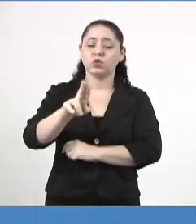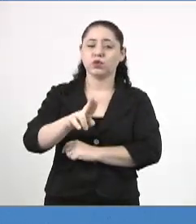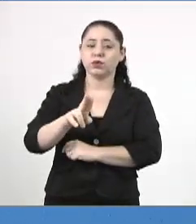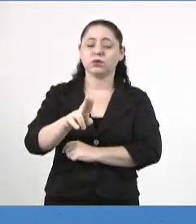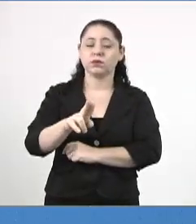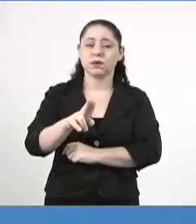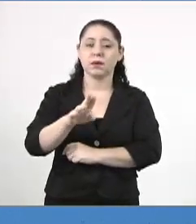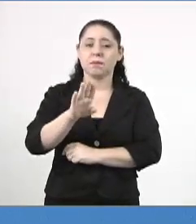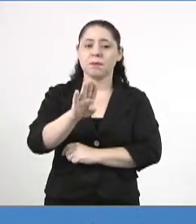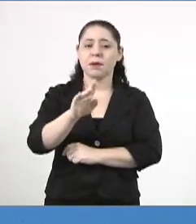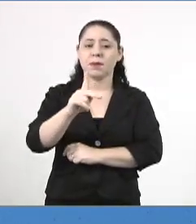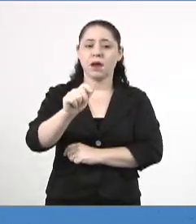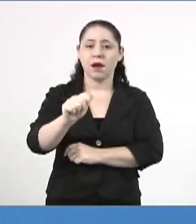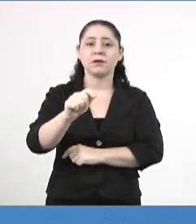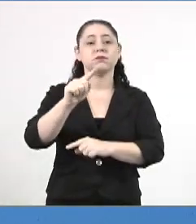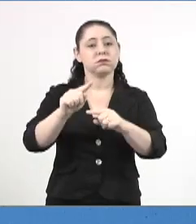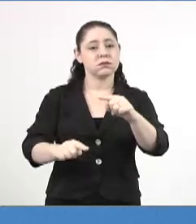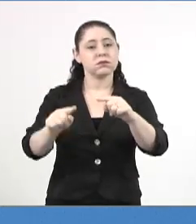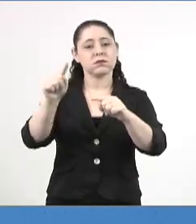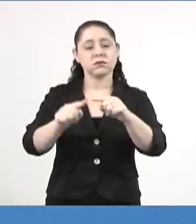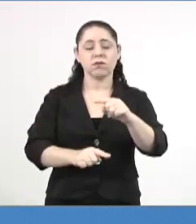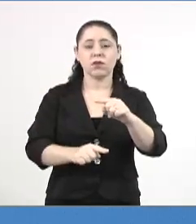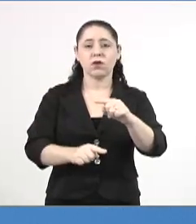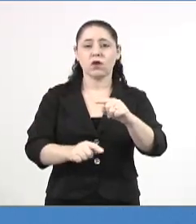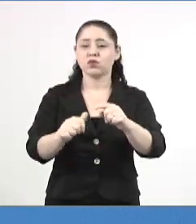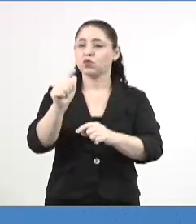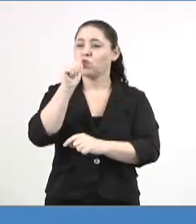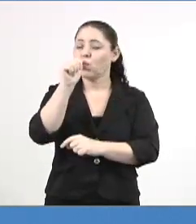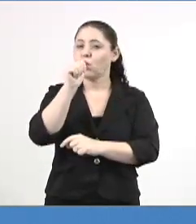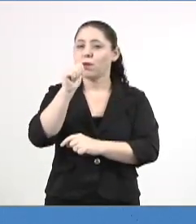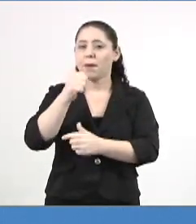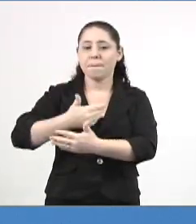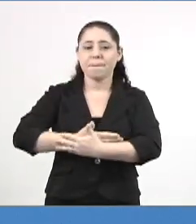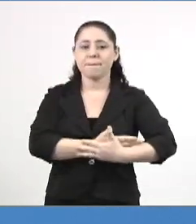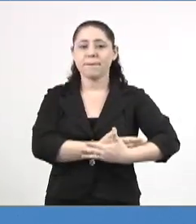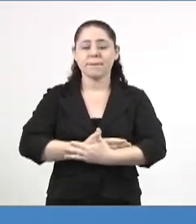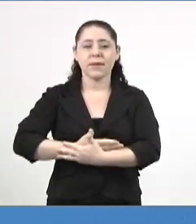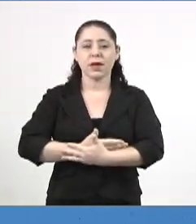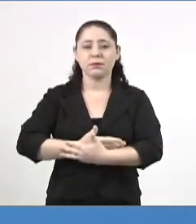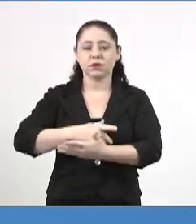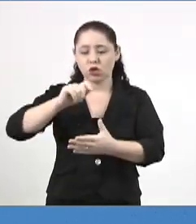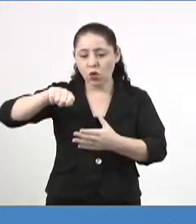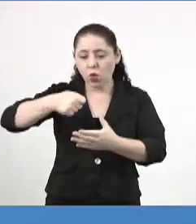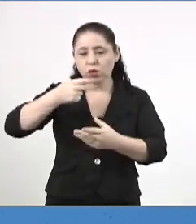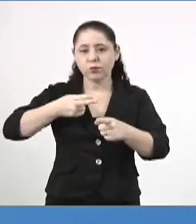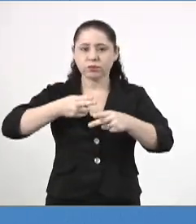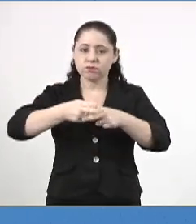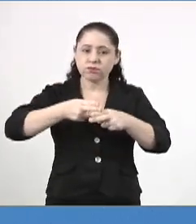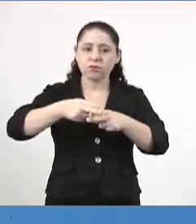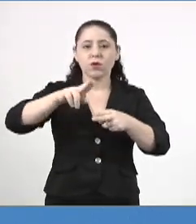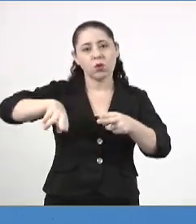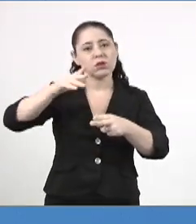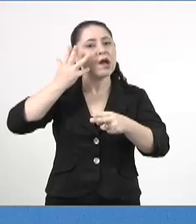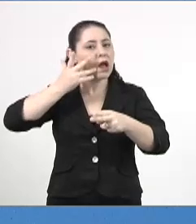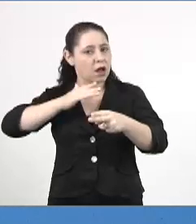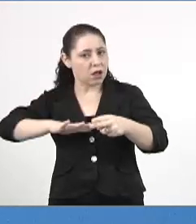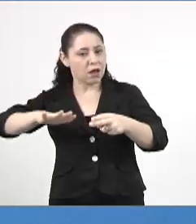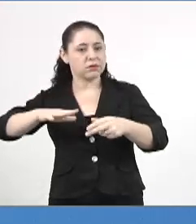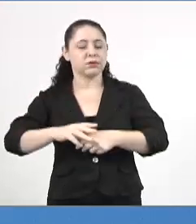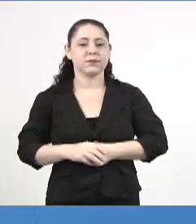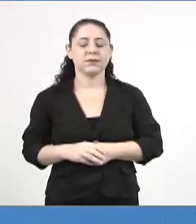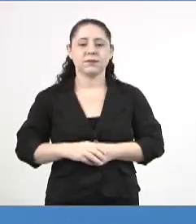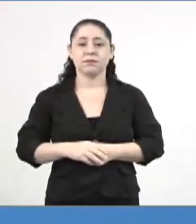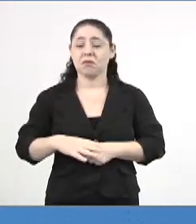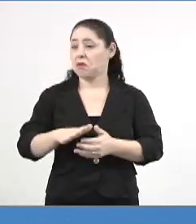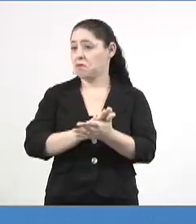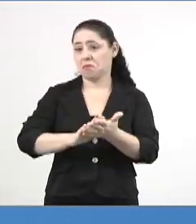é proibido apenas para mamadeiras e pratos, garfos, colheres e facas usadas por crianças. Nada